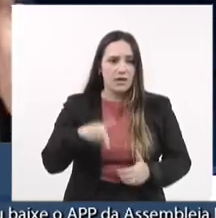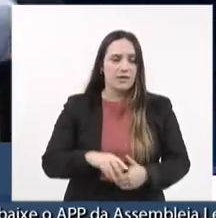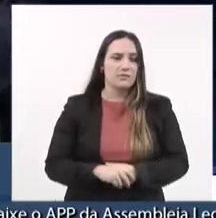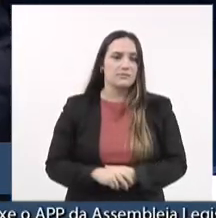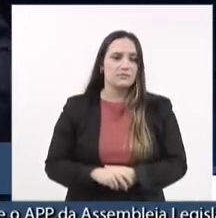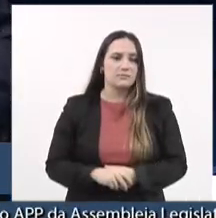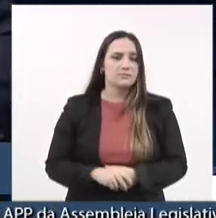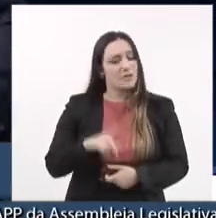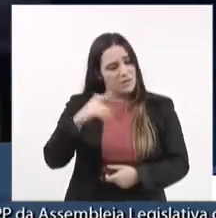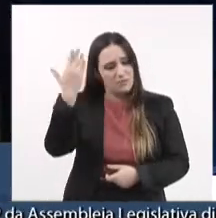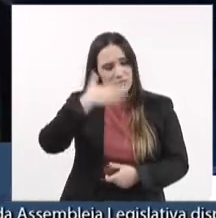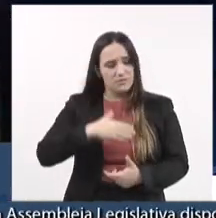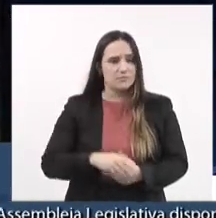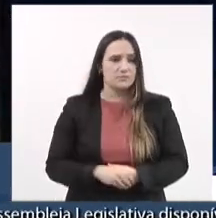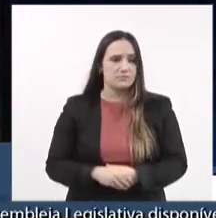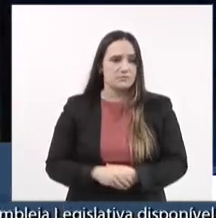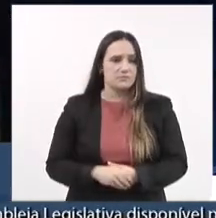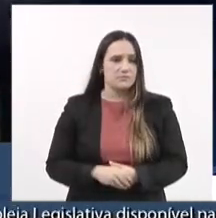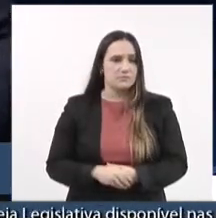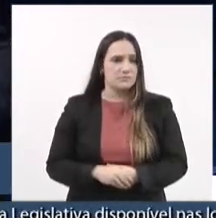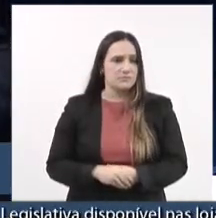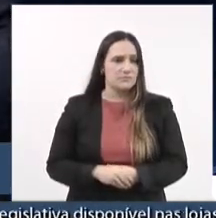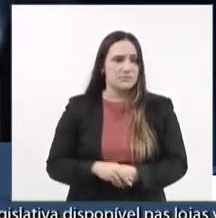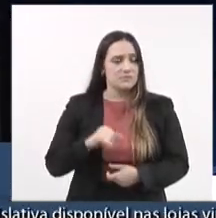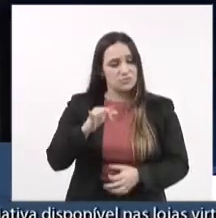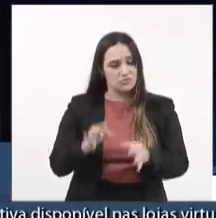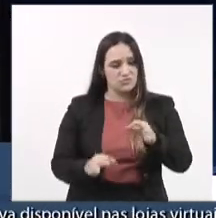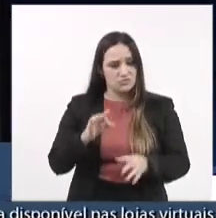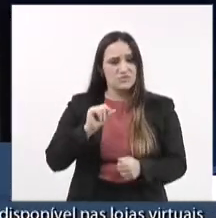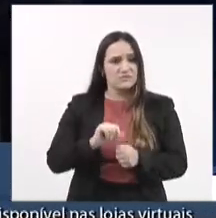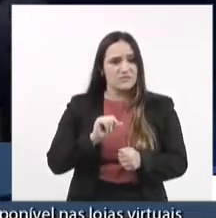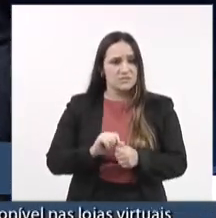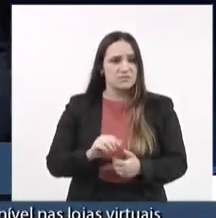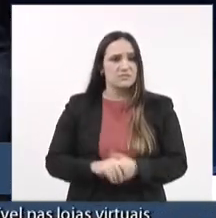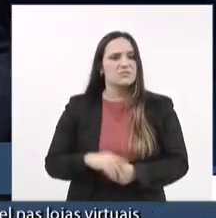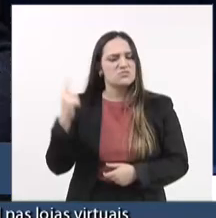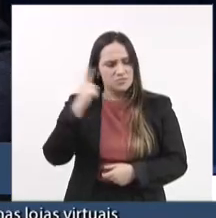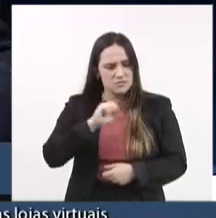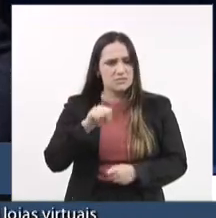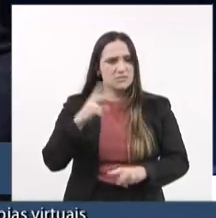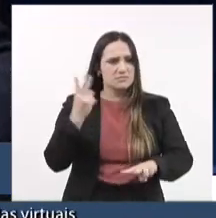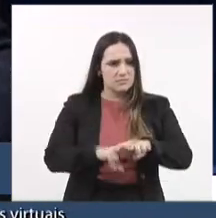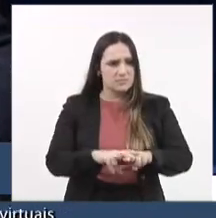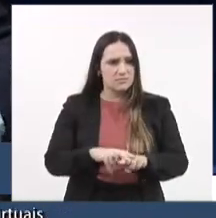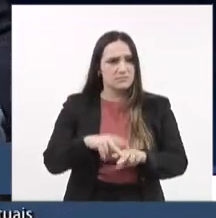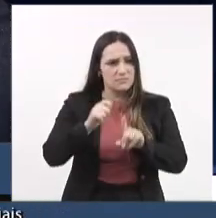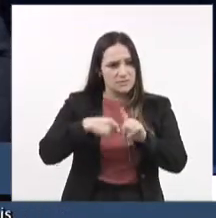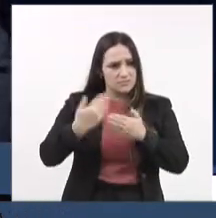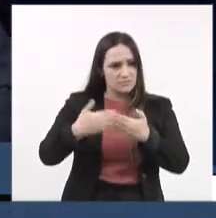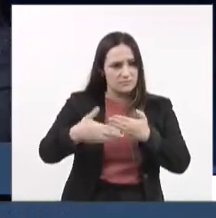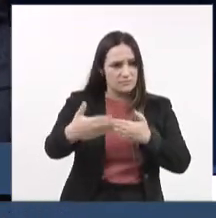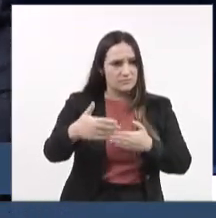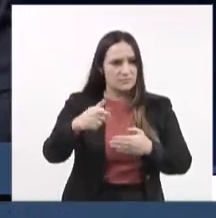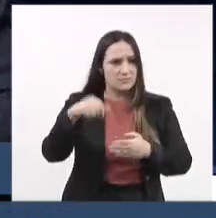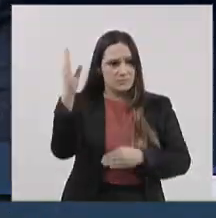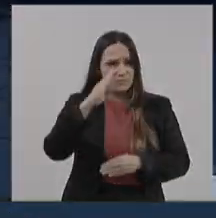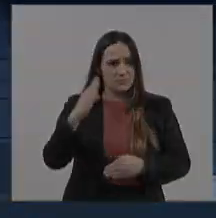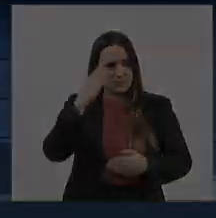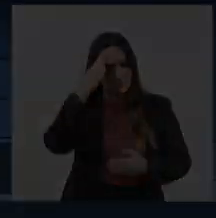é comprovadamente. E se a justiça for feita, há de ser preso nos próximos meses aqui no Brasil. Obrigado.